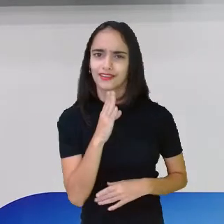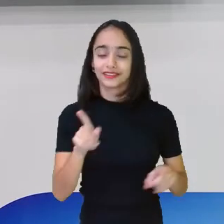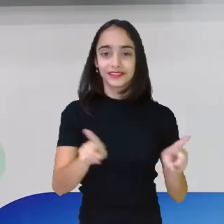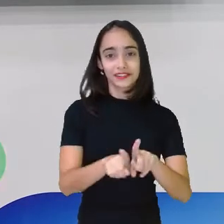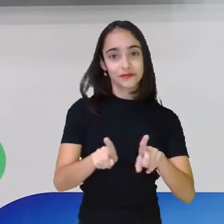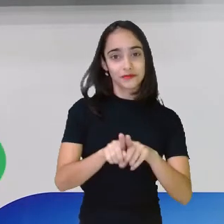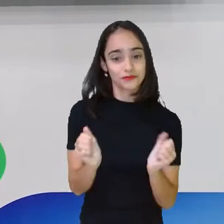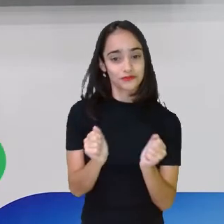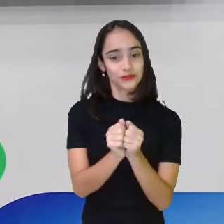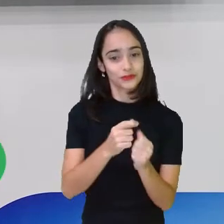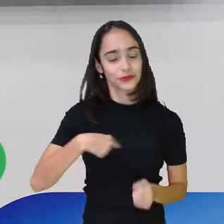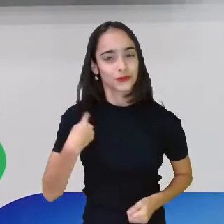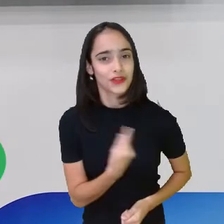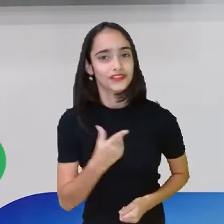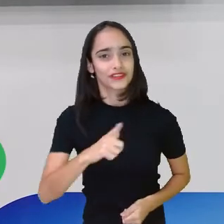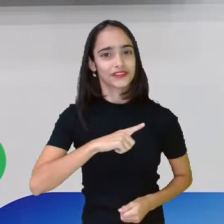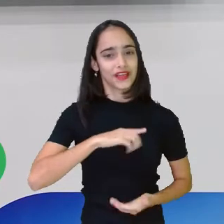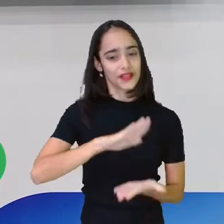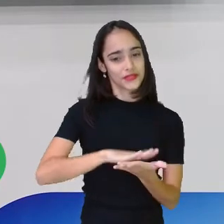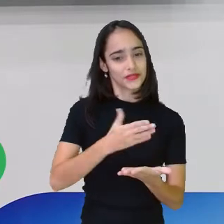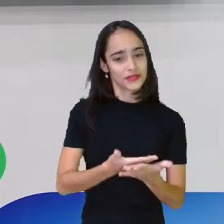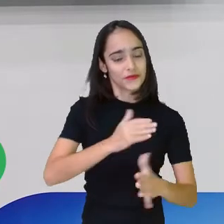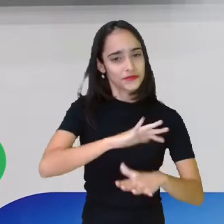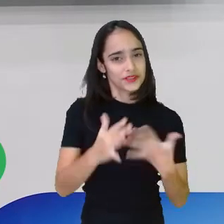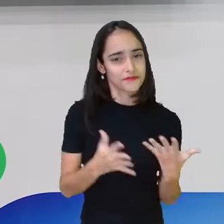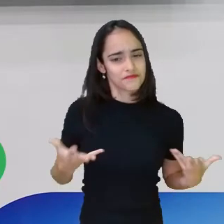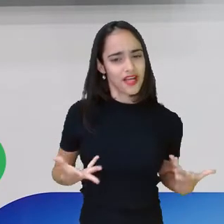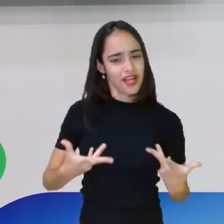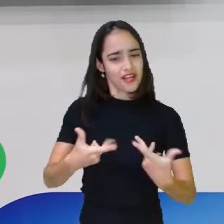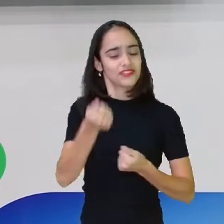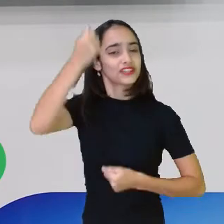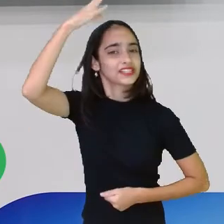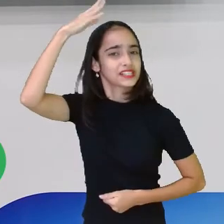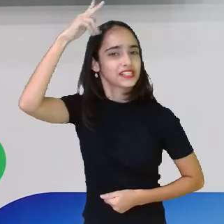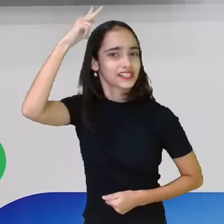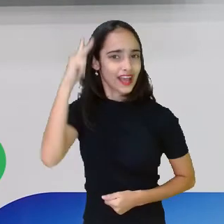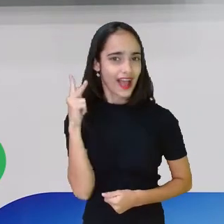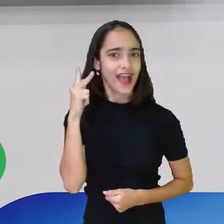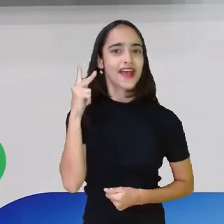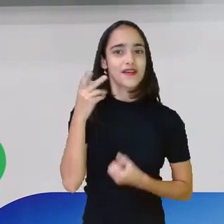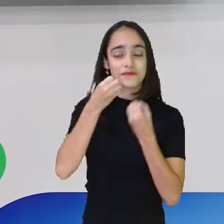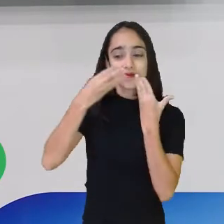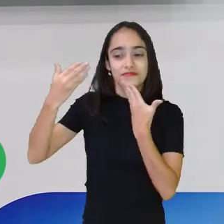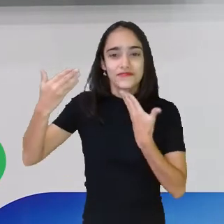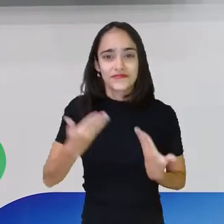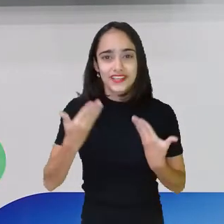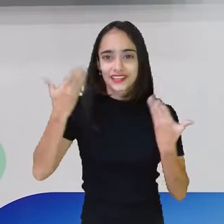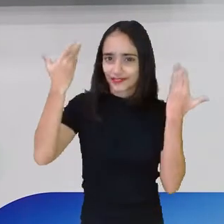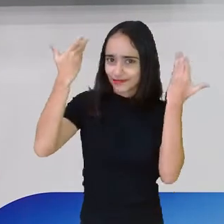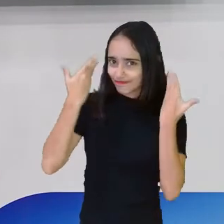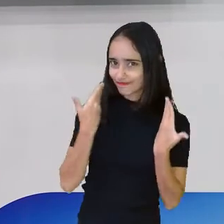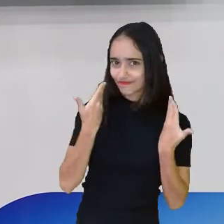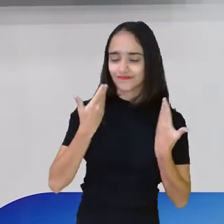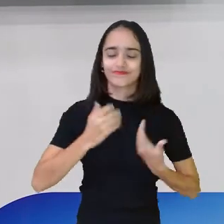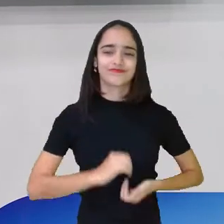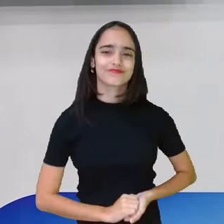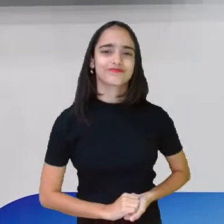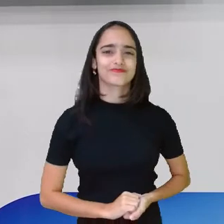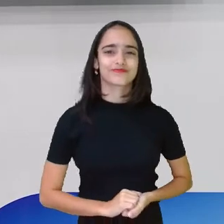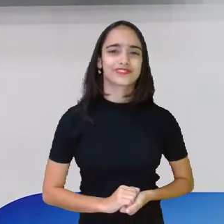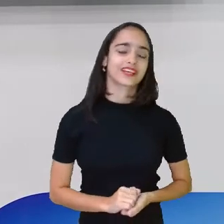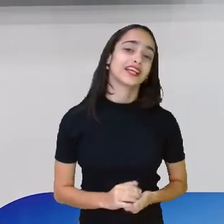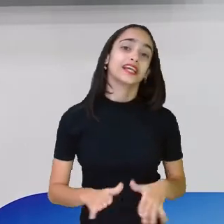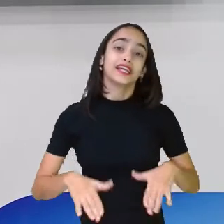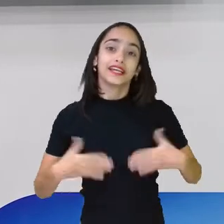maravilhosa, a Karen. Seja muito bem-vinda, que ela está transformando a nossa aula um pouco mais acessível. Então,